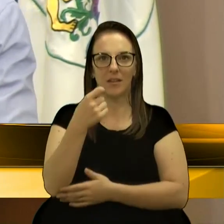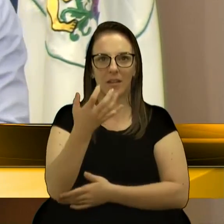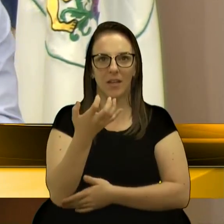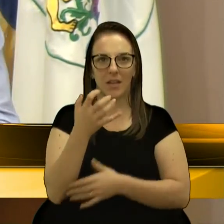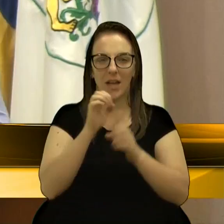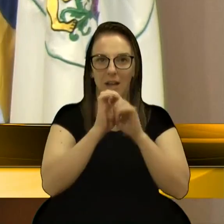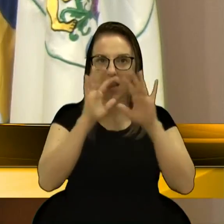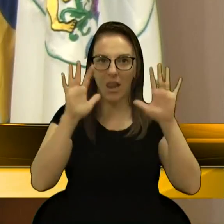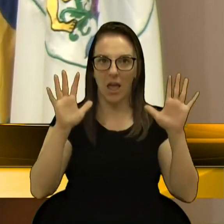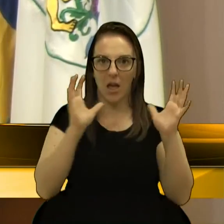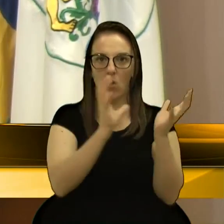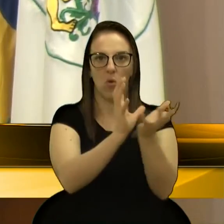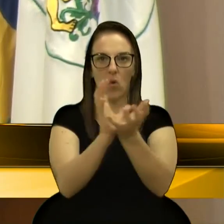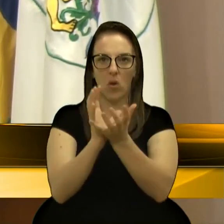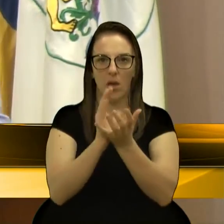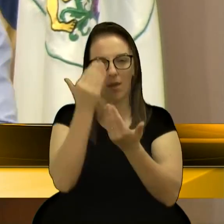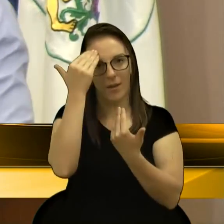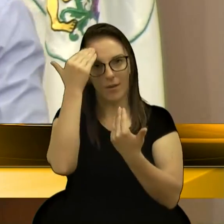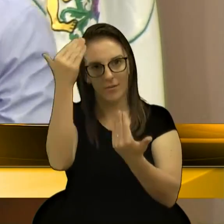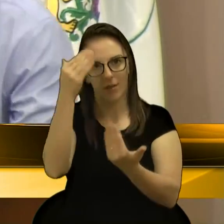colegas e agradeço, senhor presidente e membros da mesa.